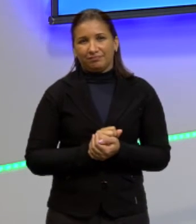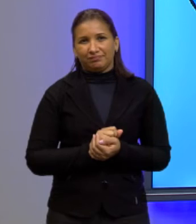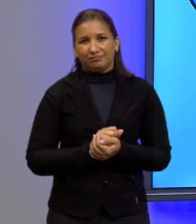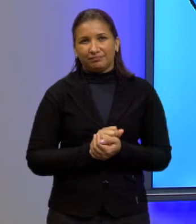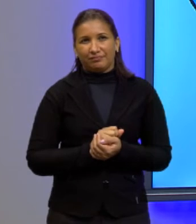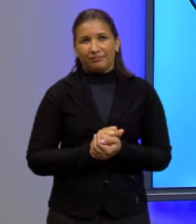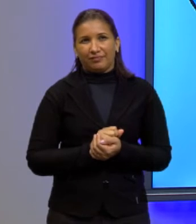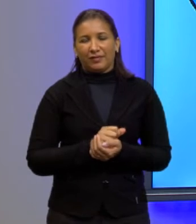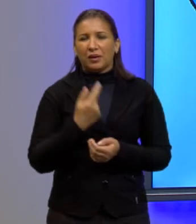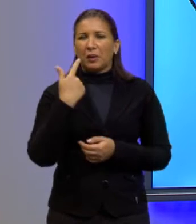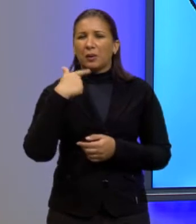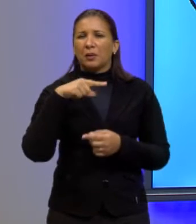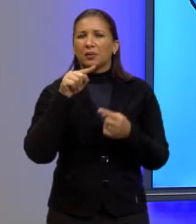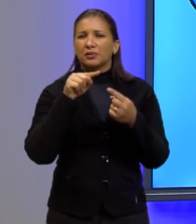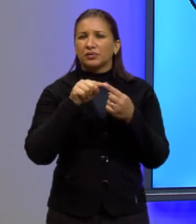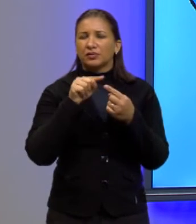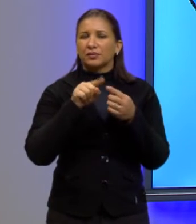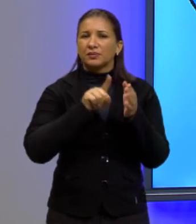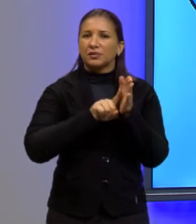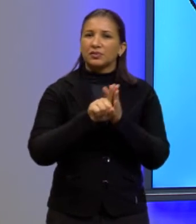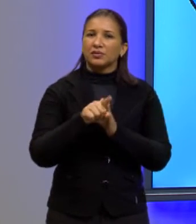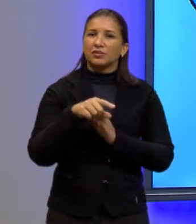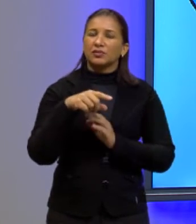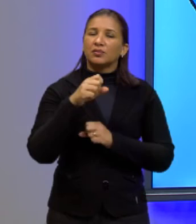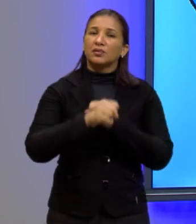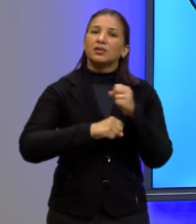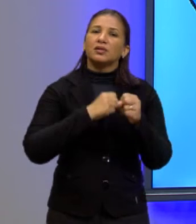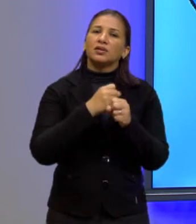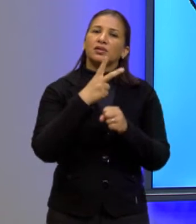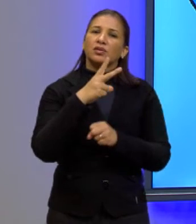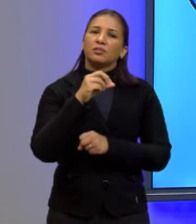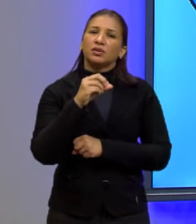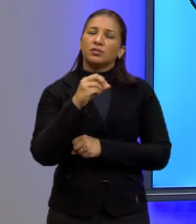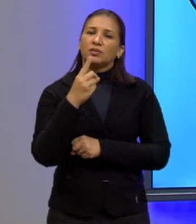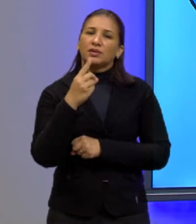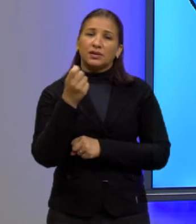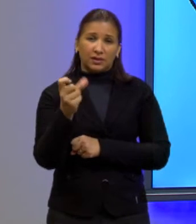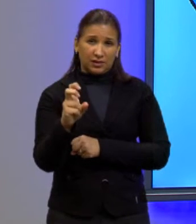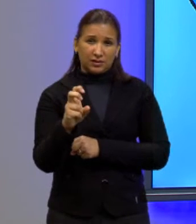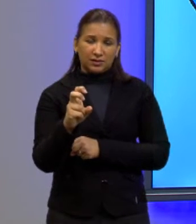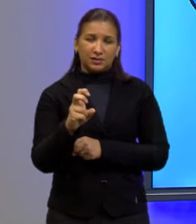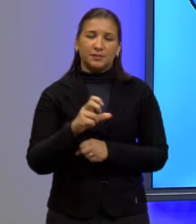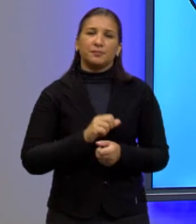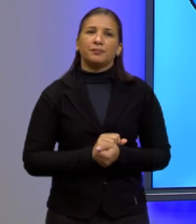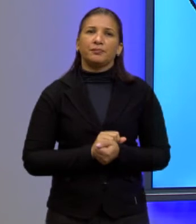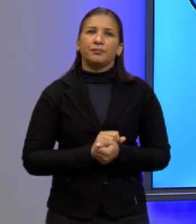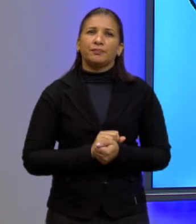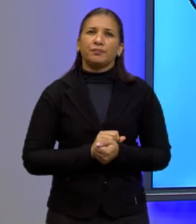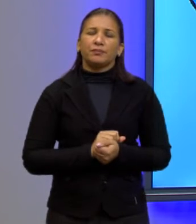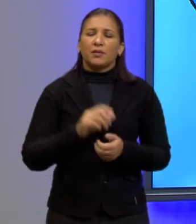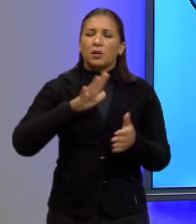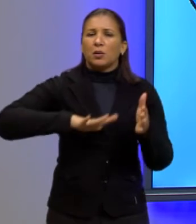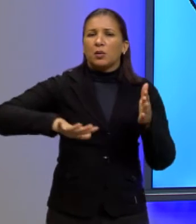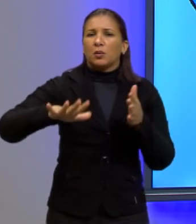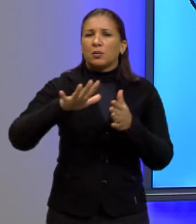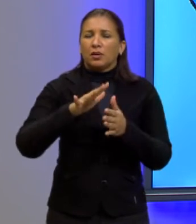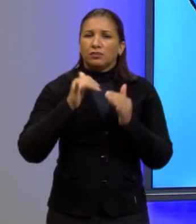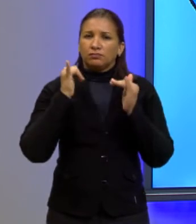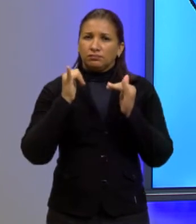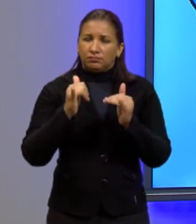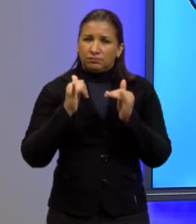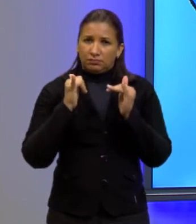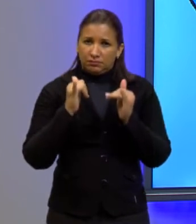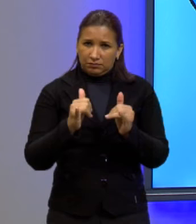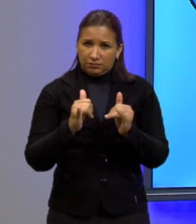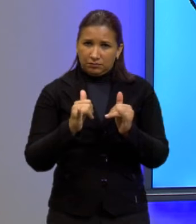uma outra situação agora nós vamos a 2015 que fala o seguinte o meio de transporte coletivo que